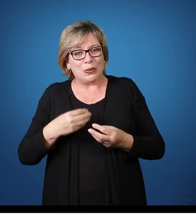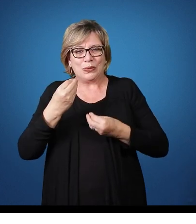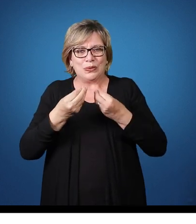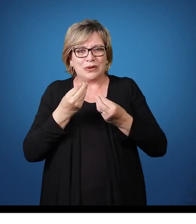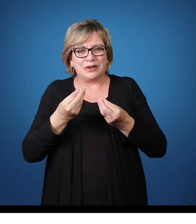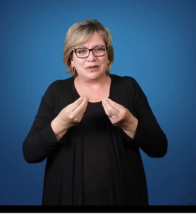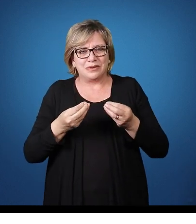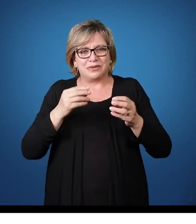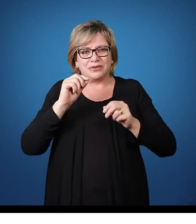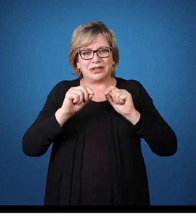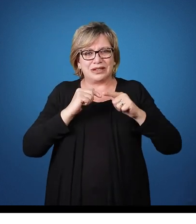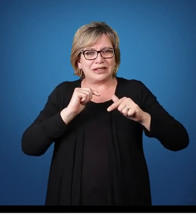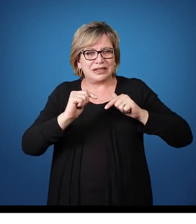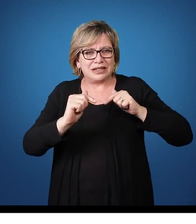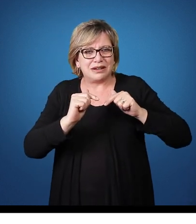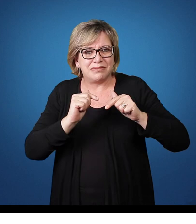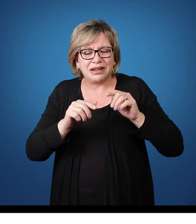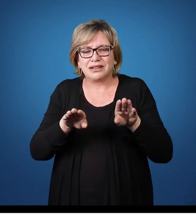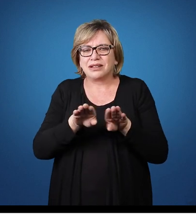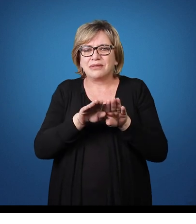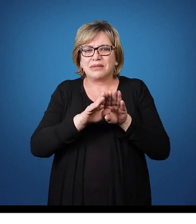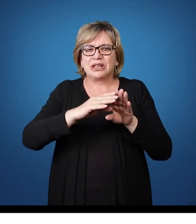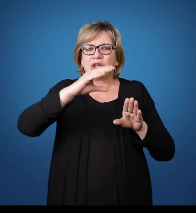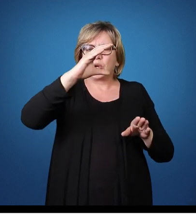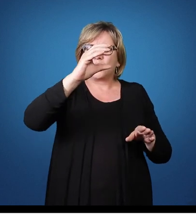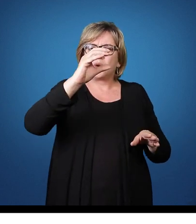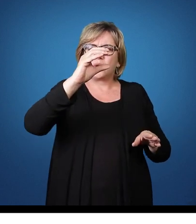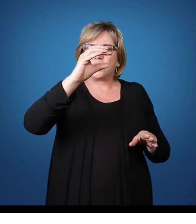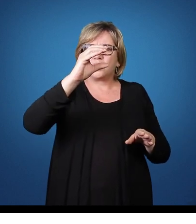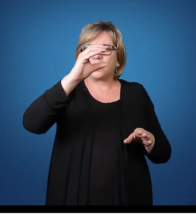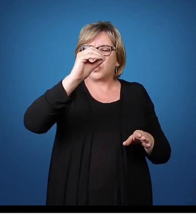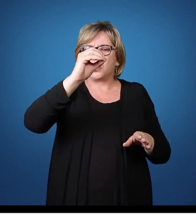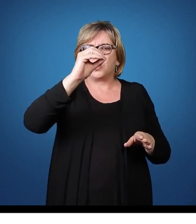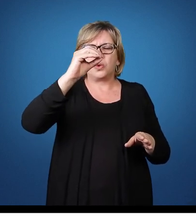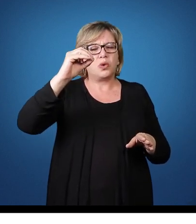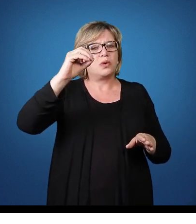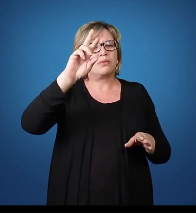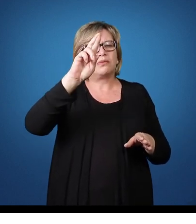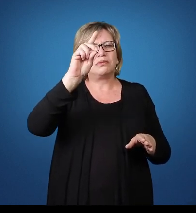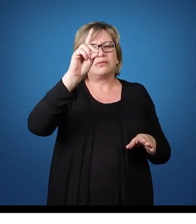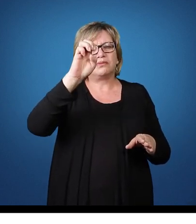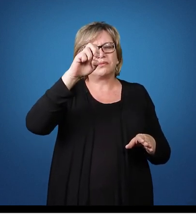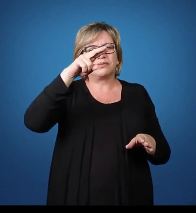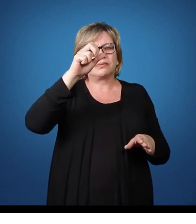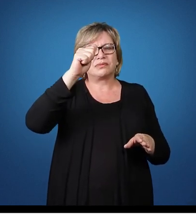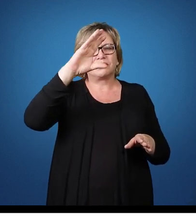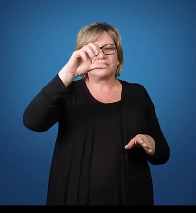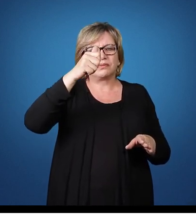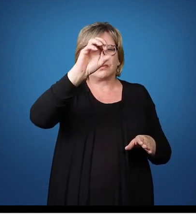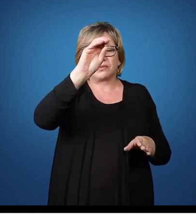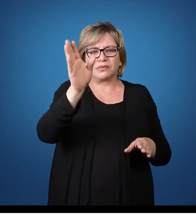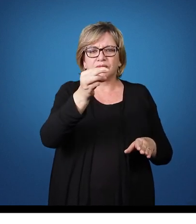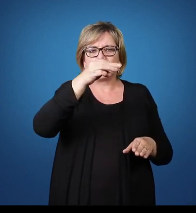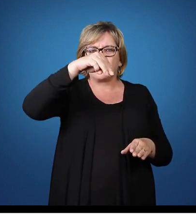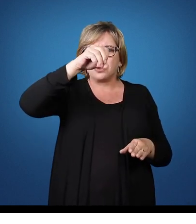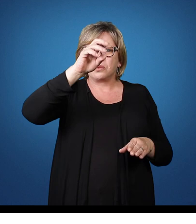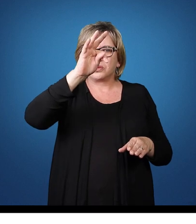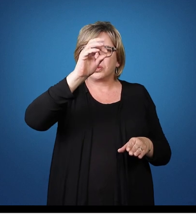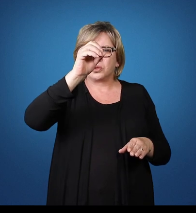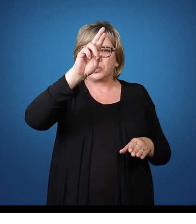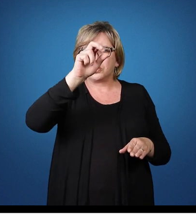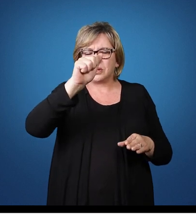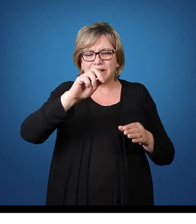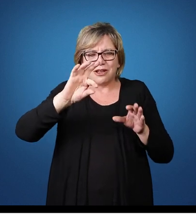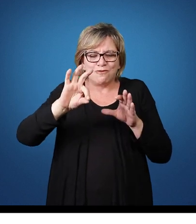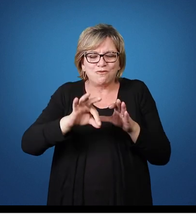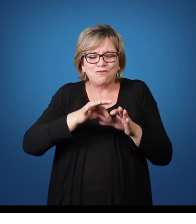Alguns trabalhos até de coordenação motora Com a dificuldade dele Então alinhava